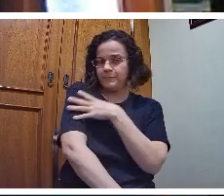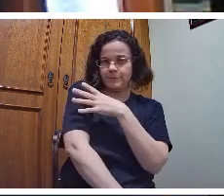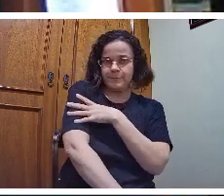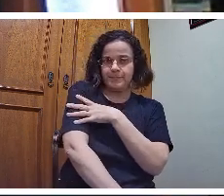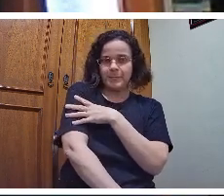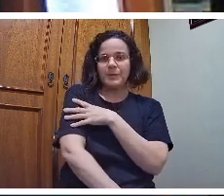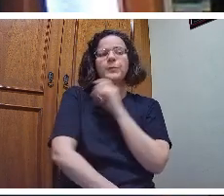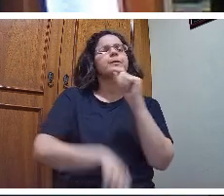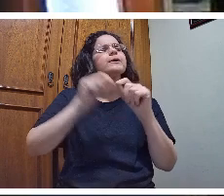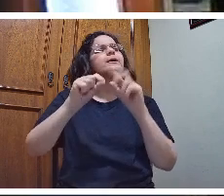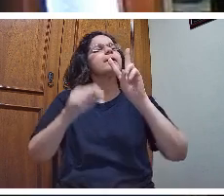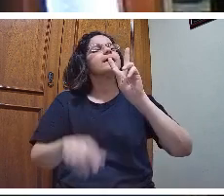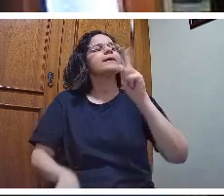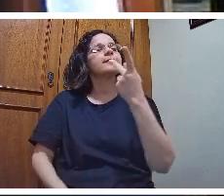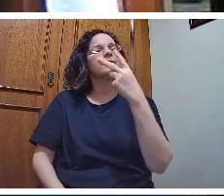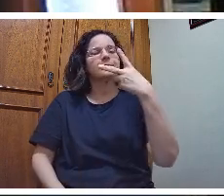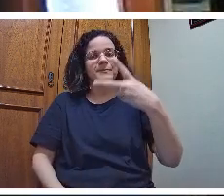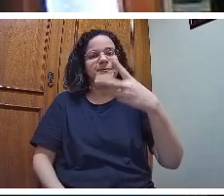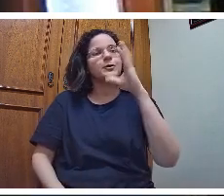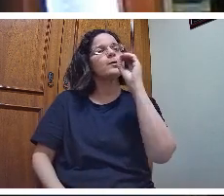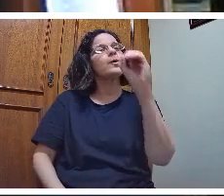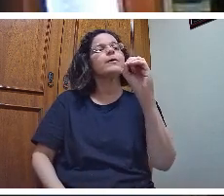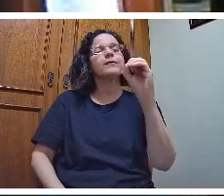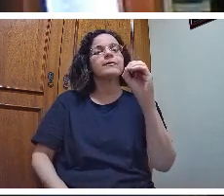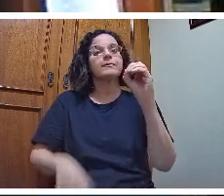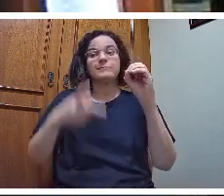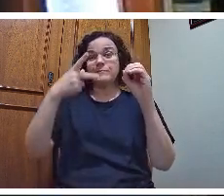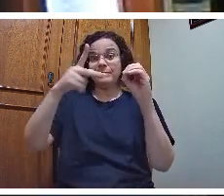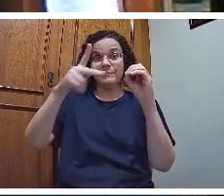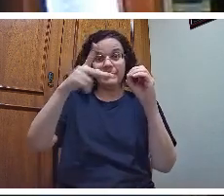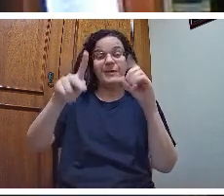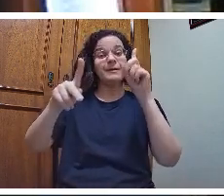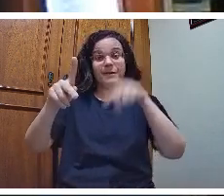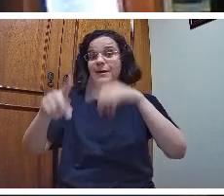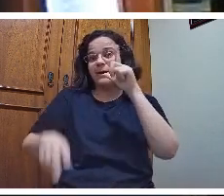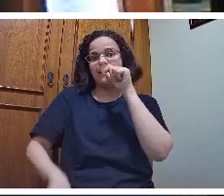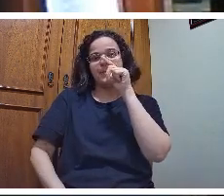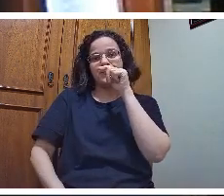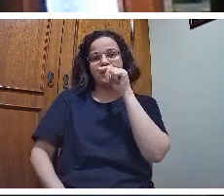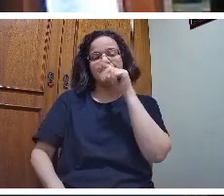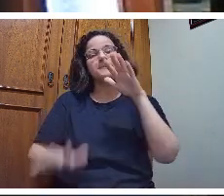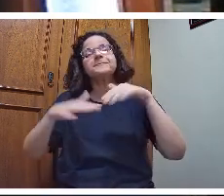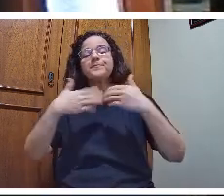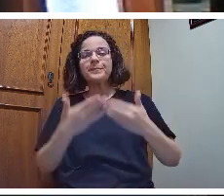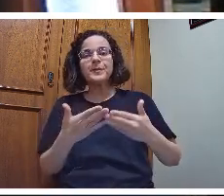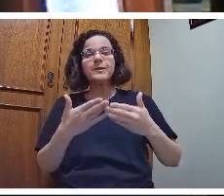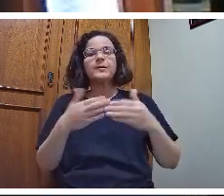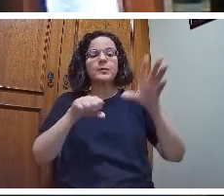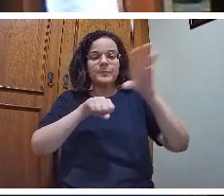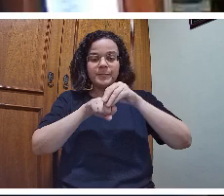quarto ano, H2O? Para ele, é água. Então, o conhecimento científico, ele tem que aparecer,